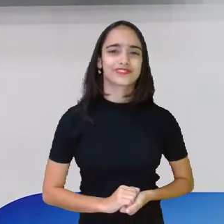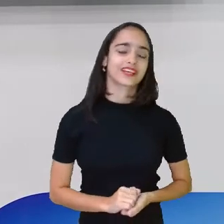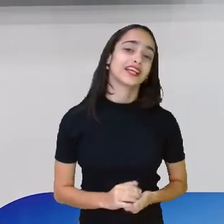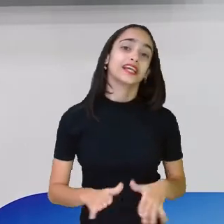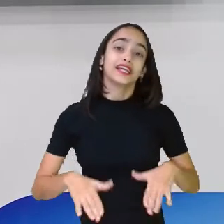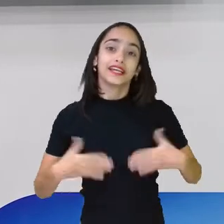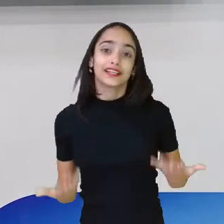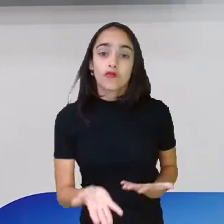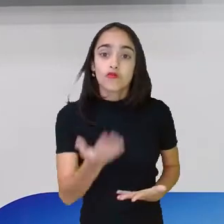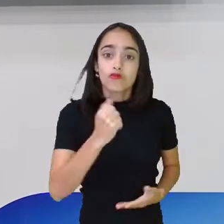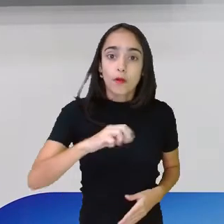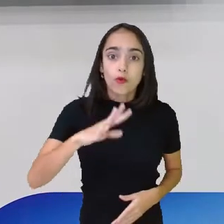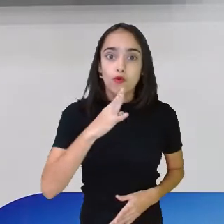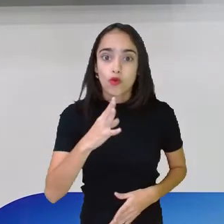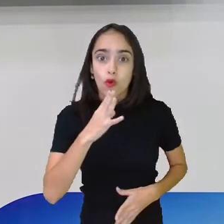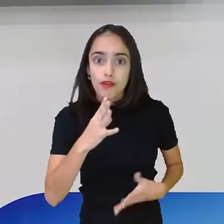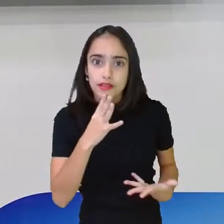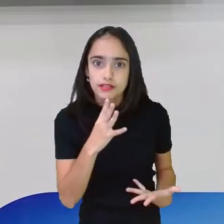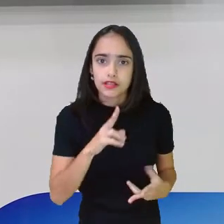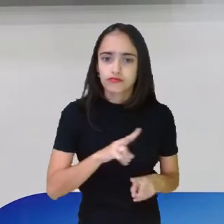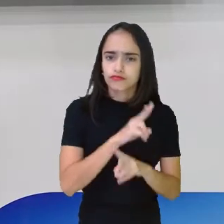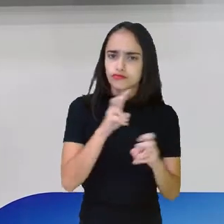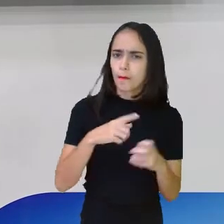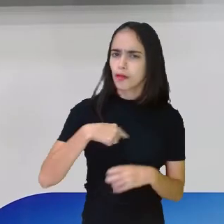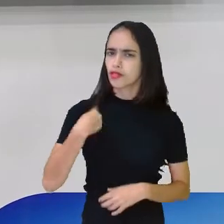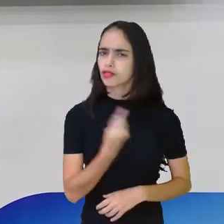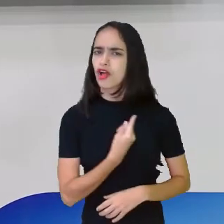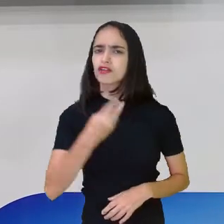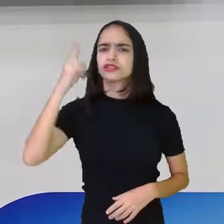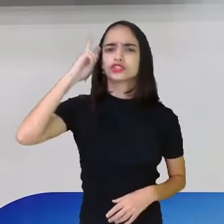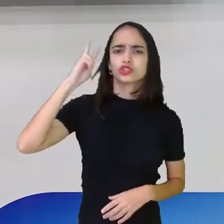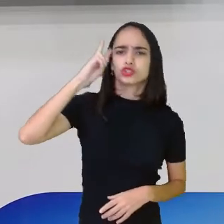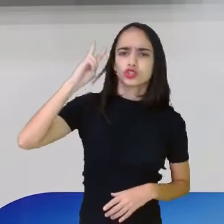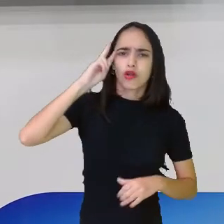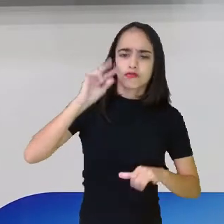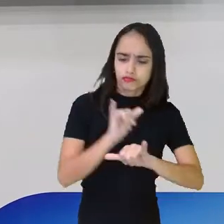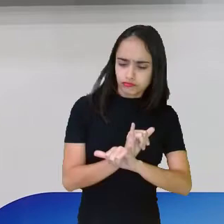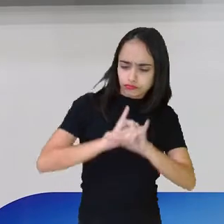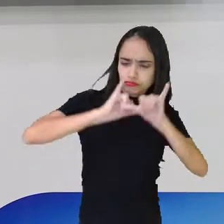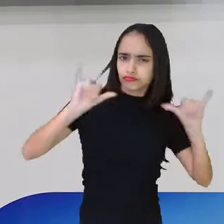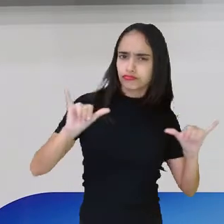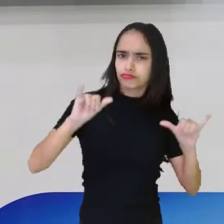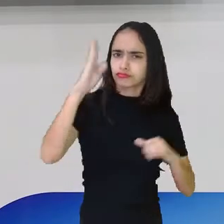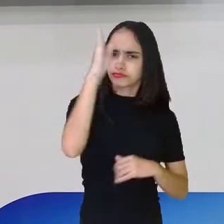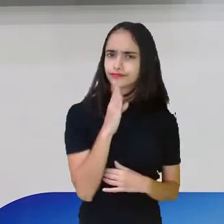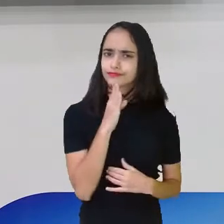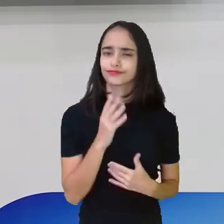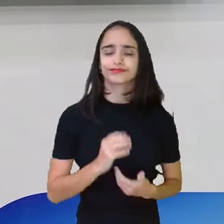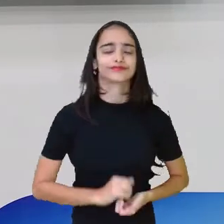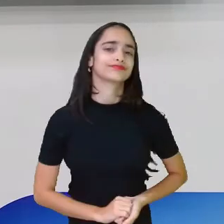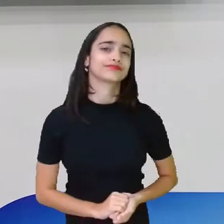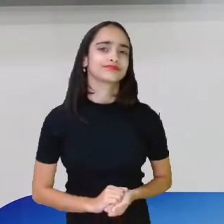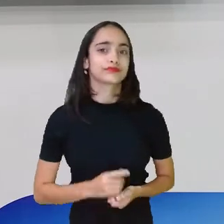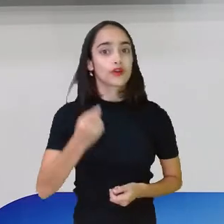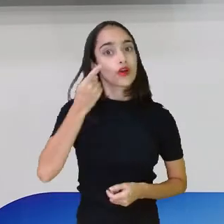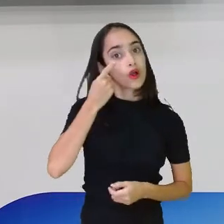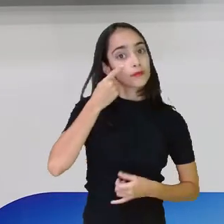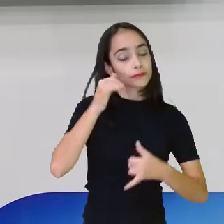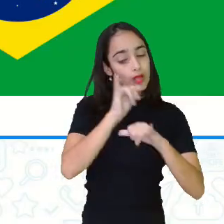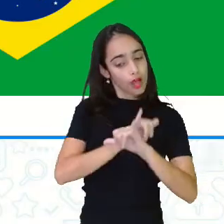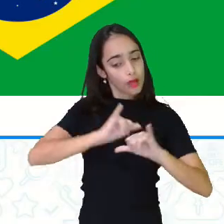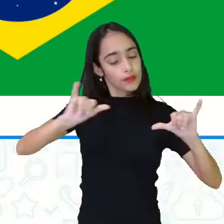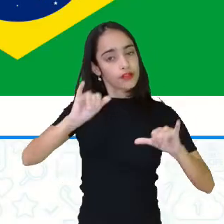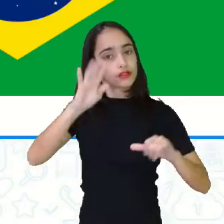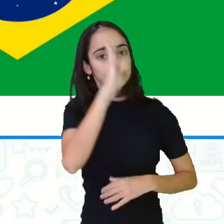gente, vamos conhecer um pouco mais sobre a nossa história de Proclamação da República? Olha só, a Proclamação da República